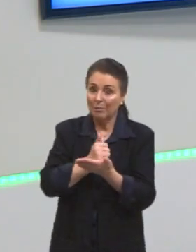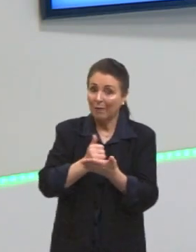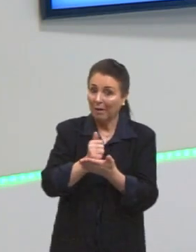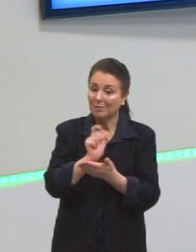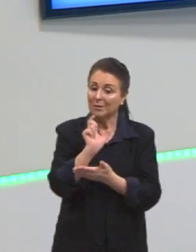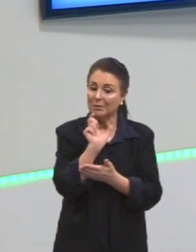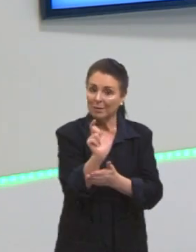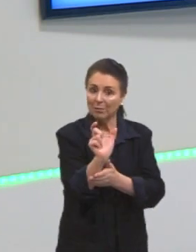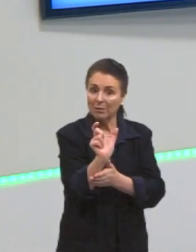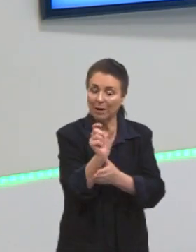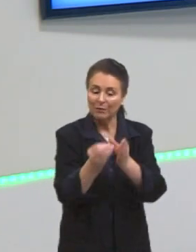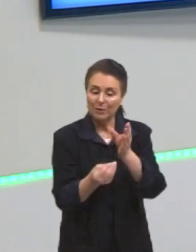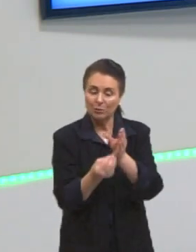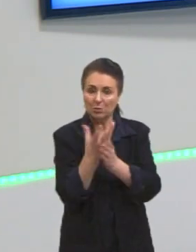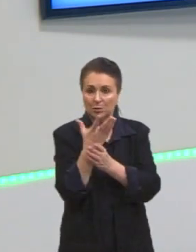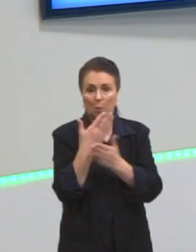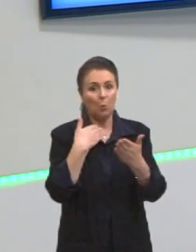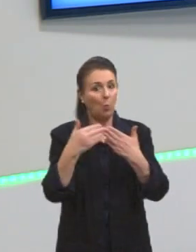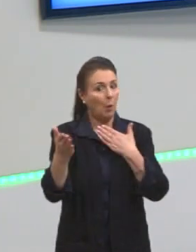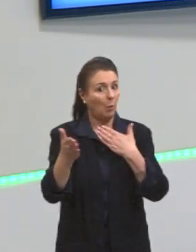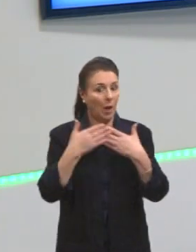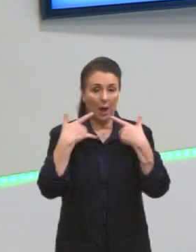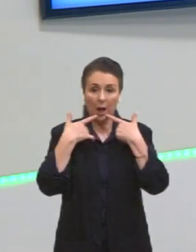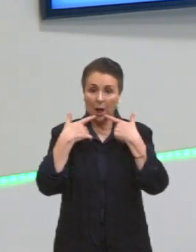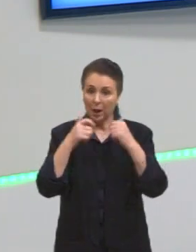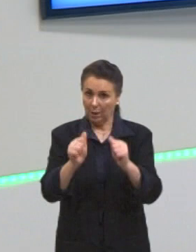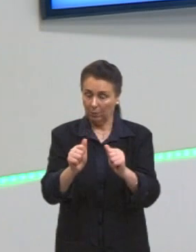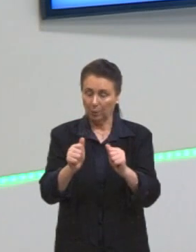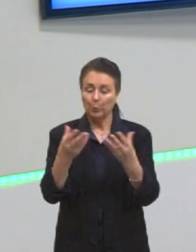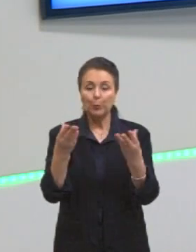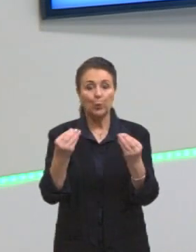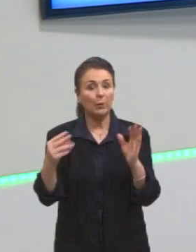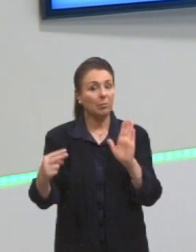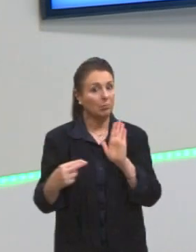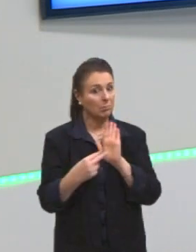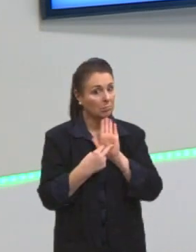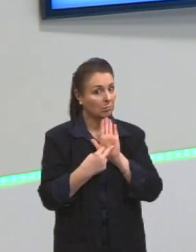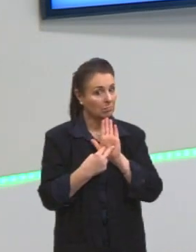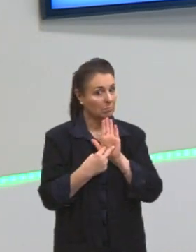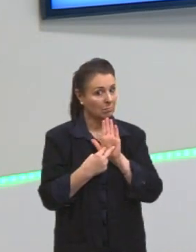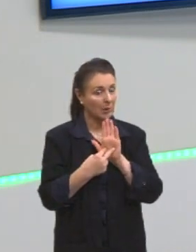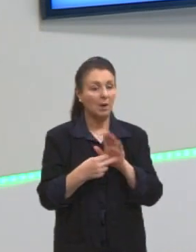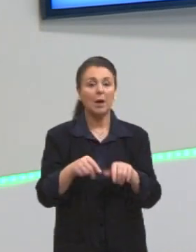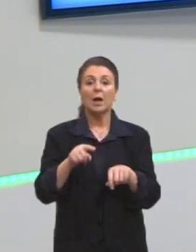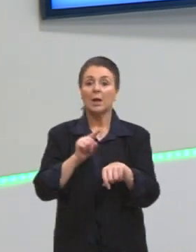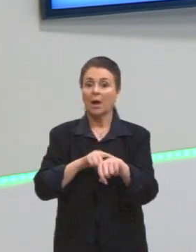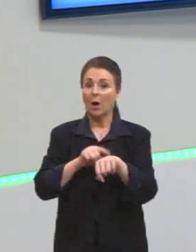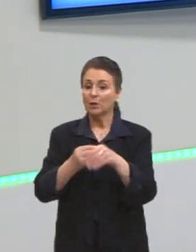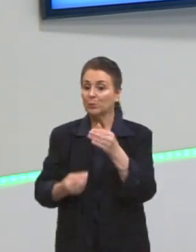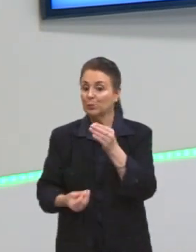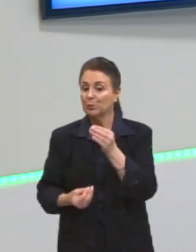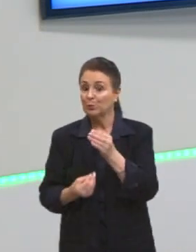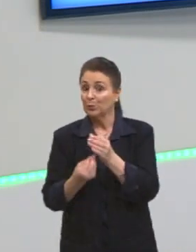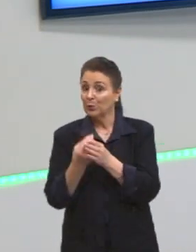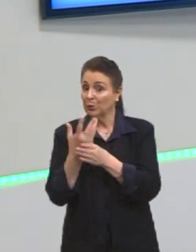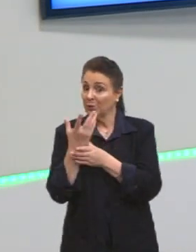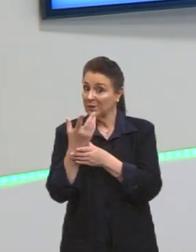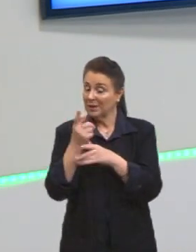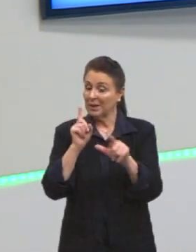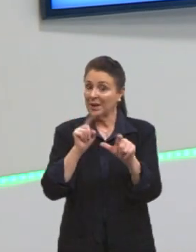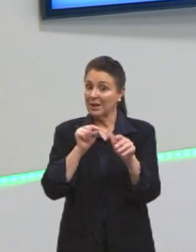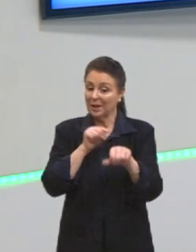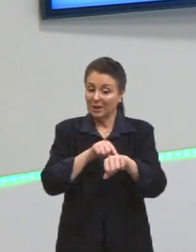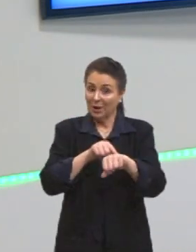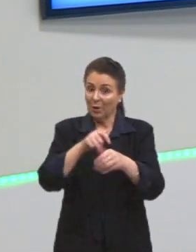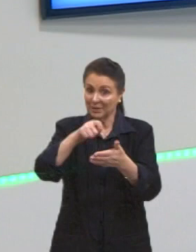origem, seja ela de que língua for. Então, muita atenção a isso. Quando eu for produzir, na hora de escrever o meu texto